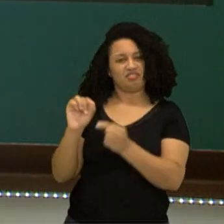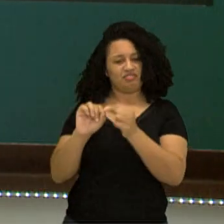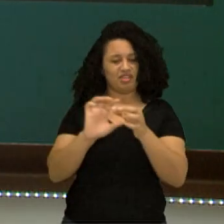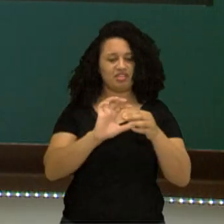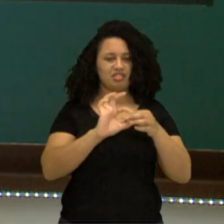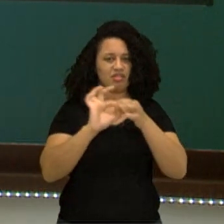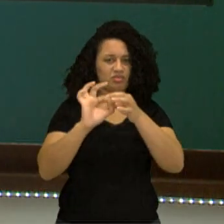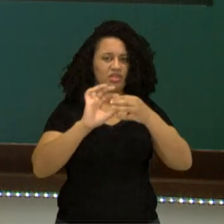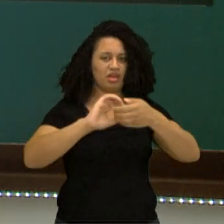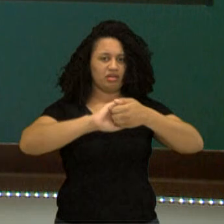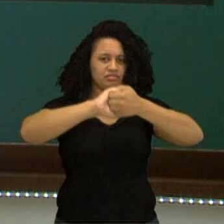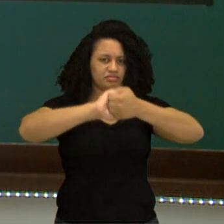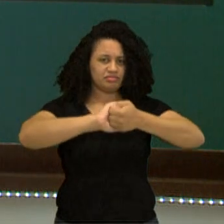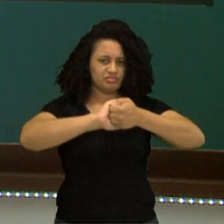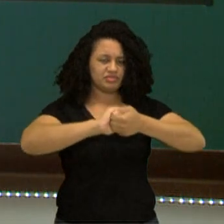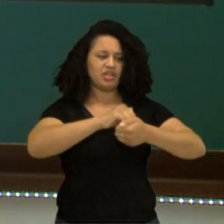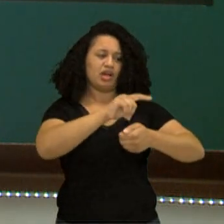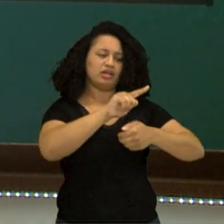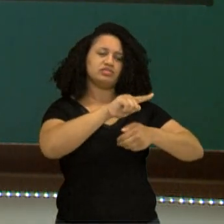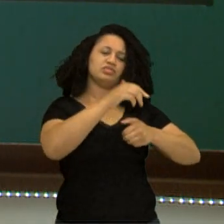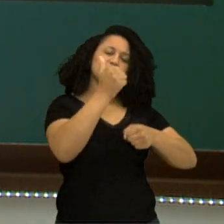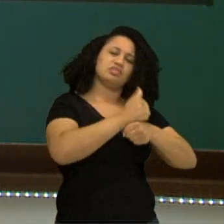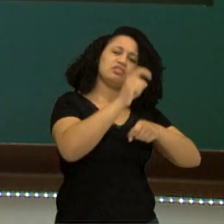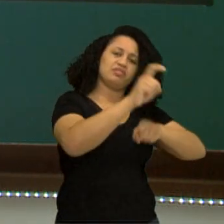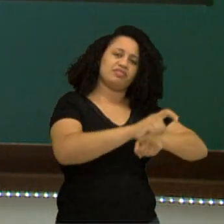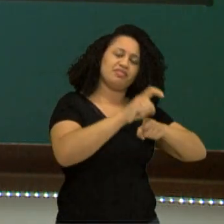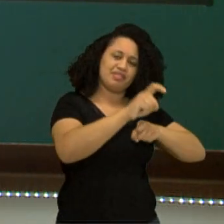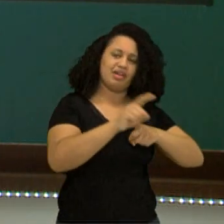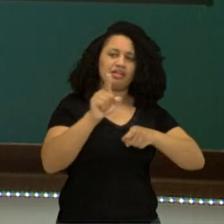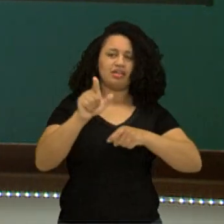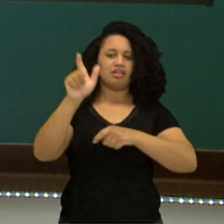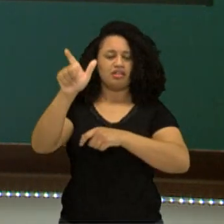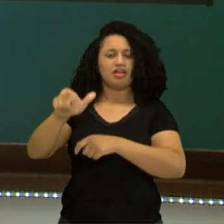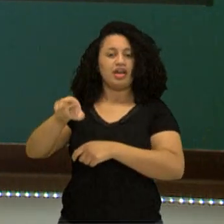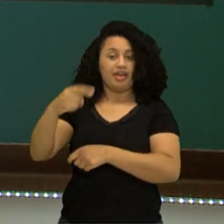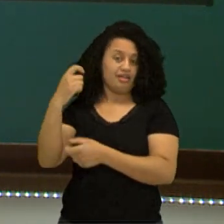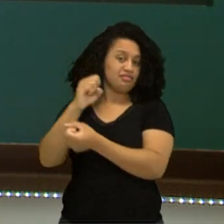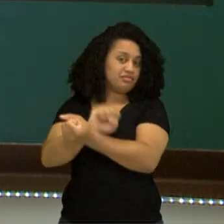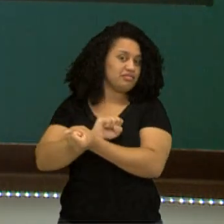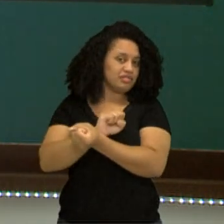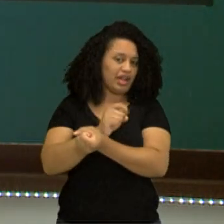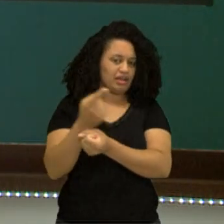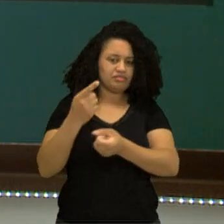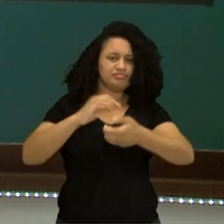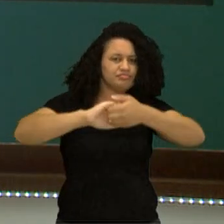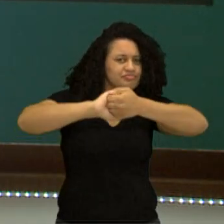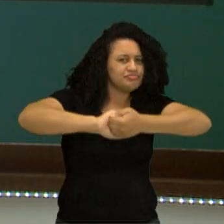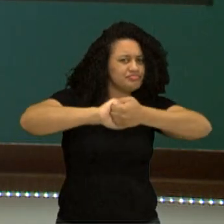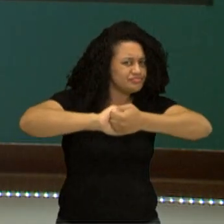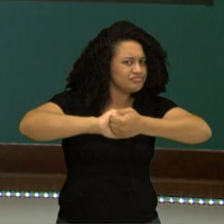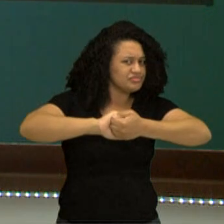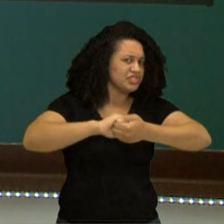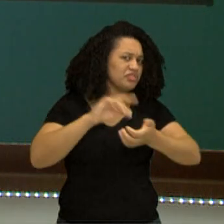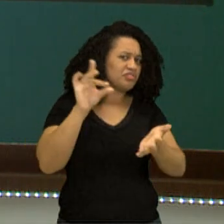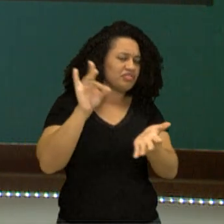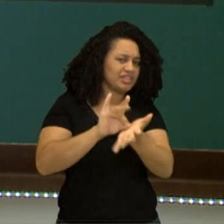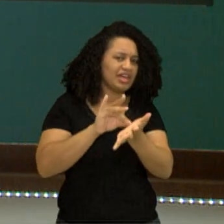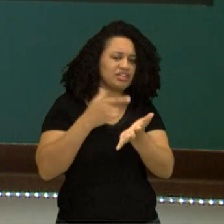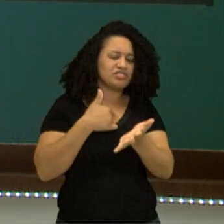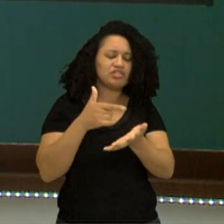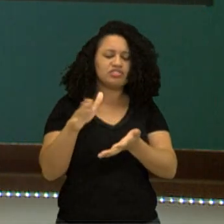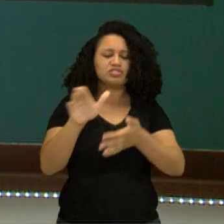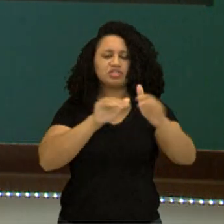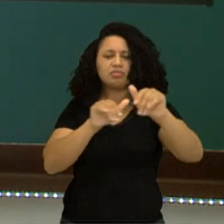ajuda dos ex-donos de escravos, os ex-fazendeiros, estendendo a mão aos negros e trazendo eles para